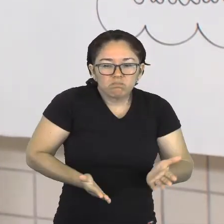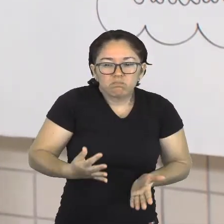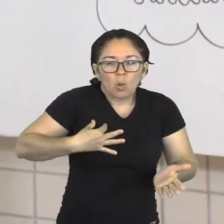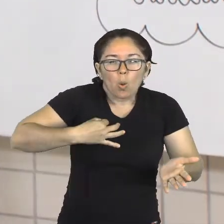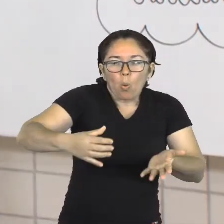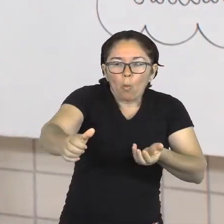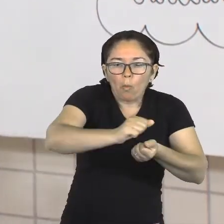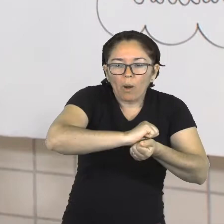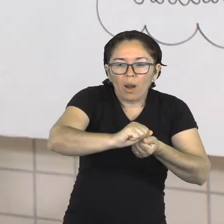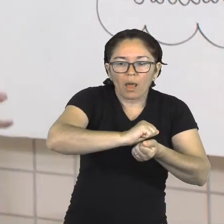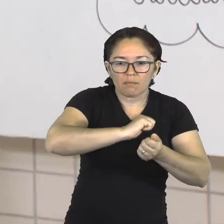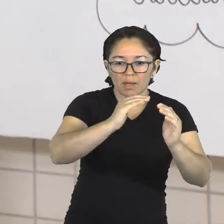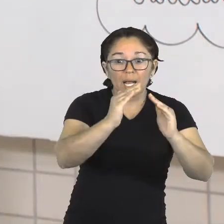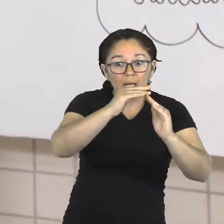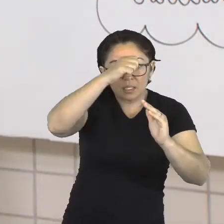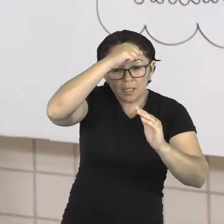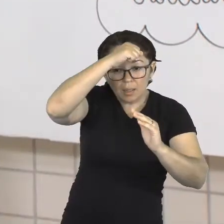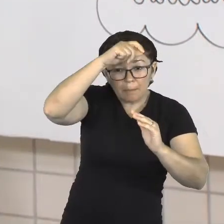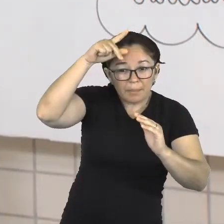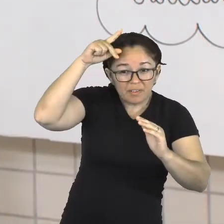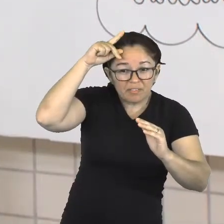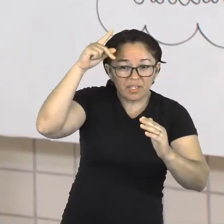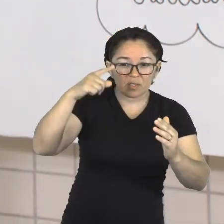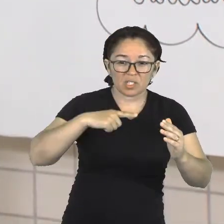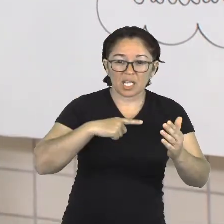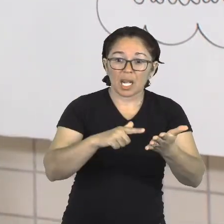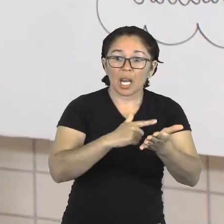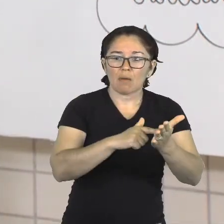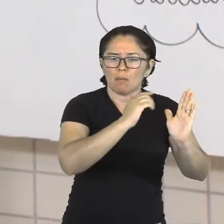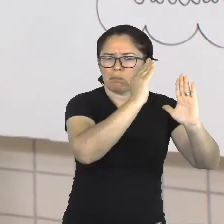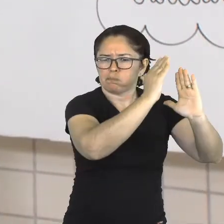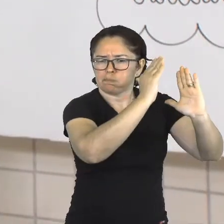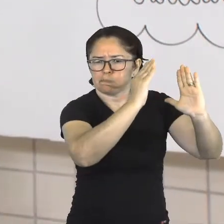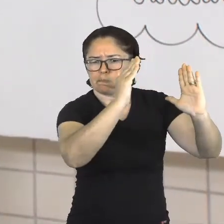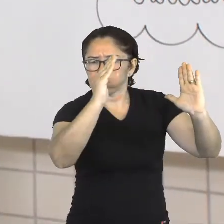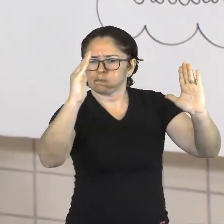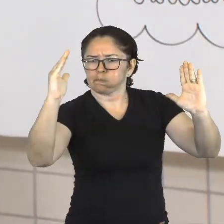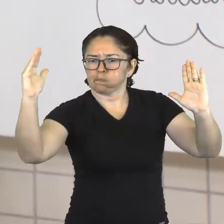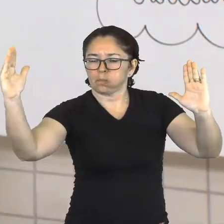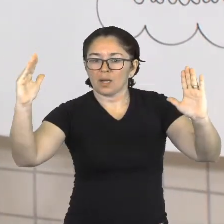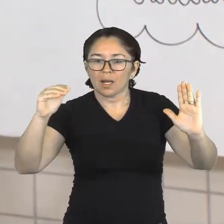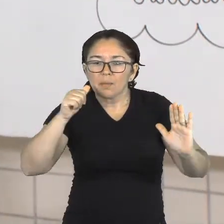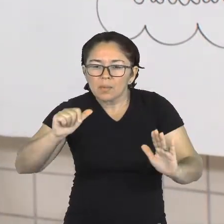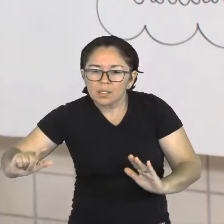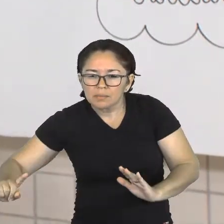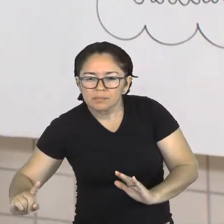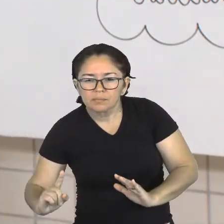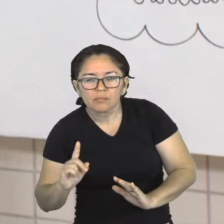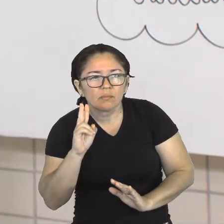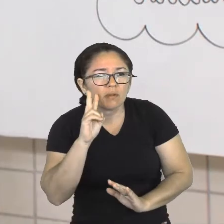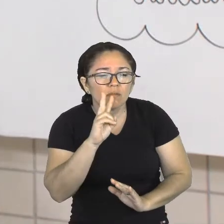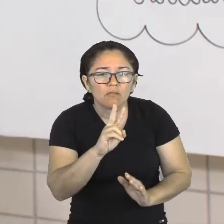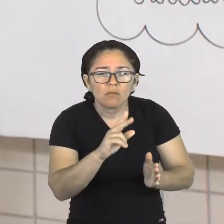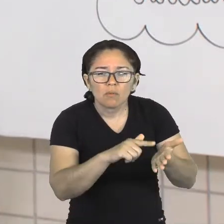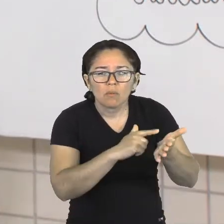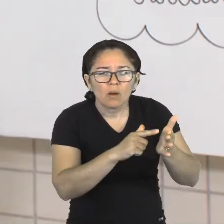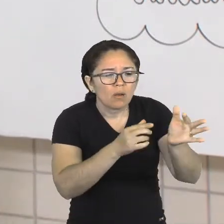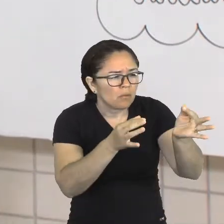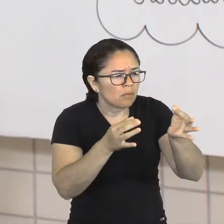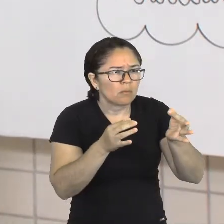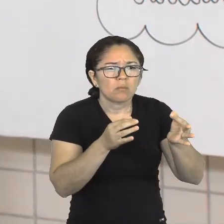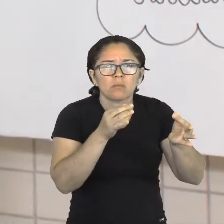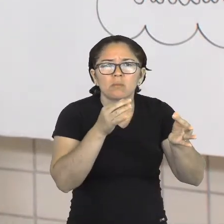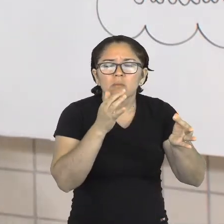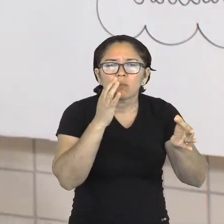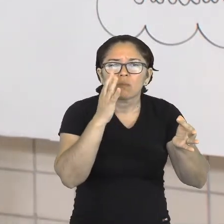prefeito, e ele tinha uma biblioteca enorme. Liesel entrou na biblioteca e se encantou pelas capas, aquela quantidade de livros. E